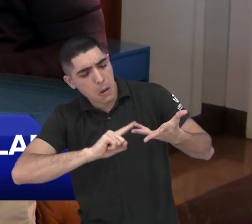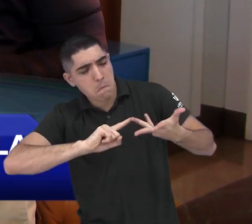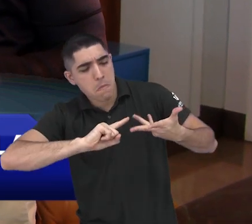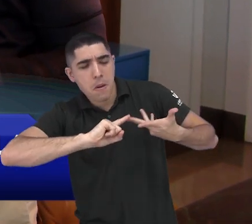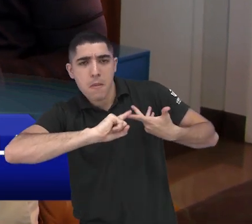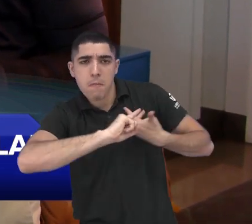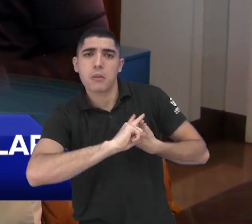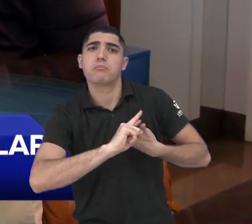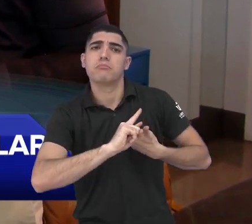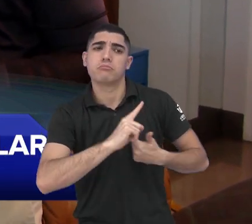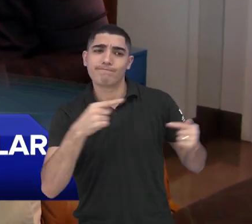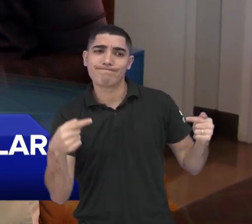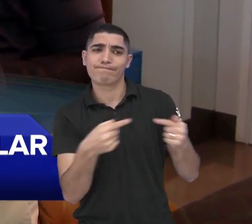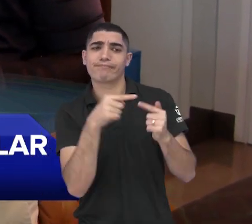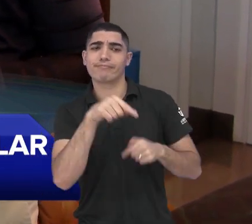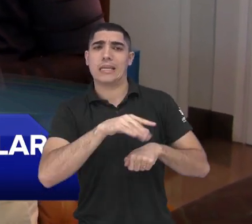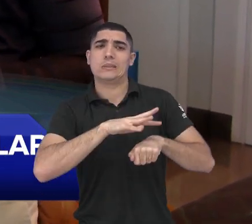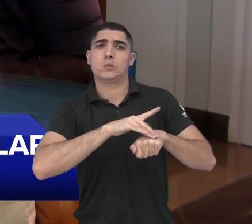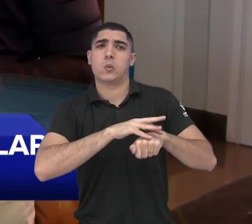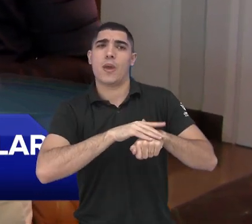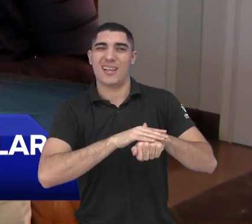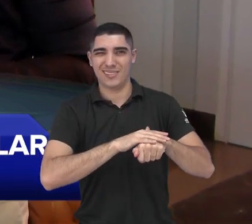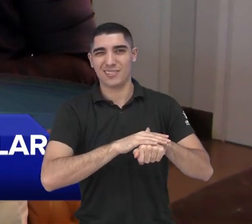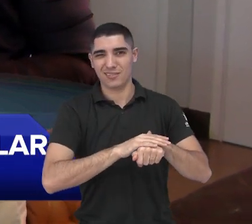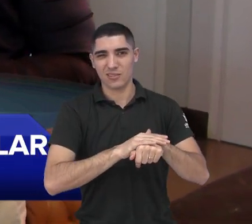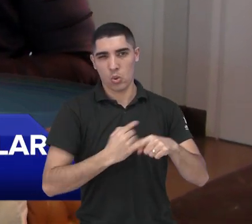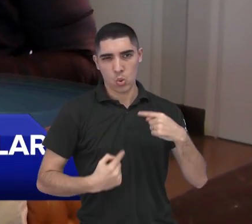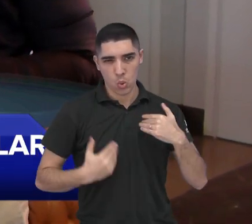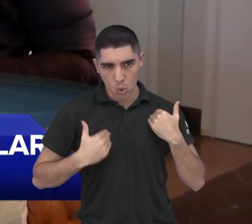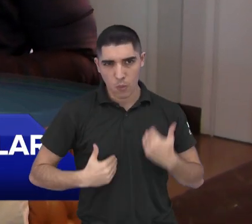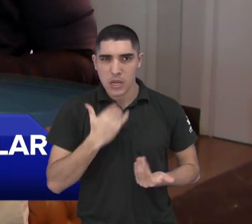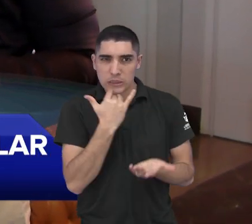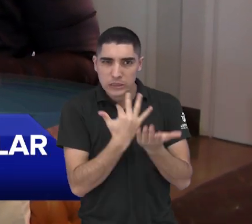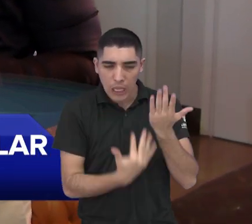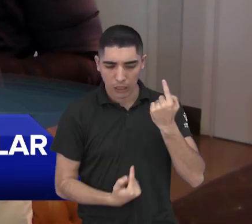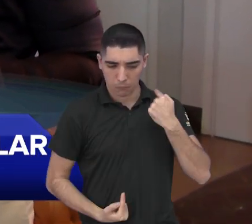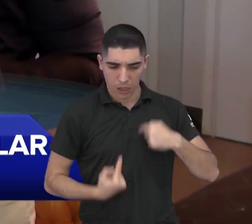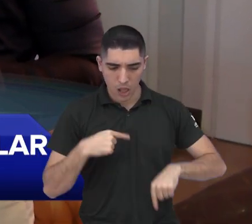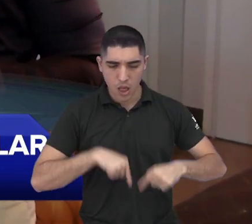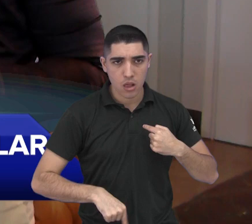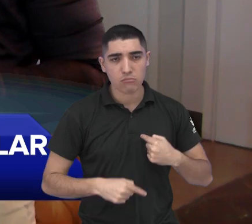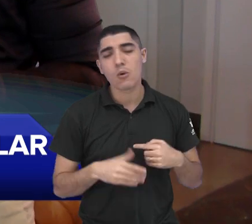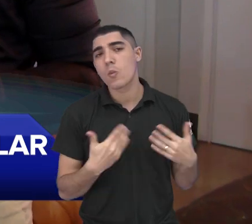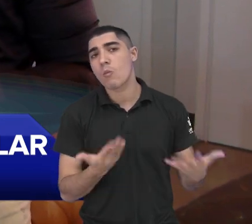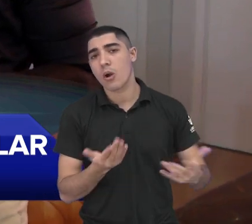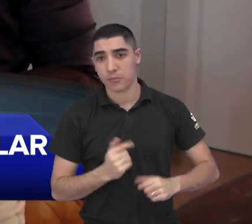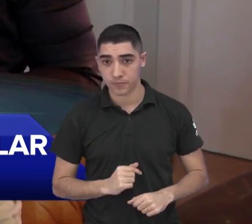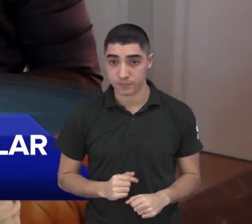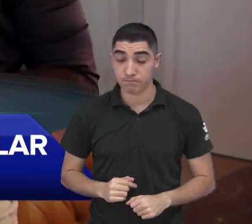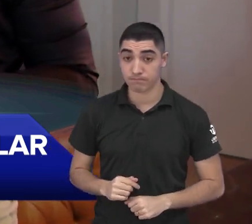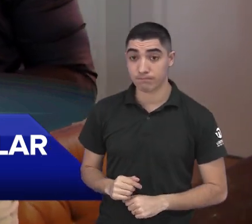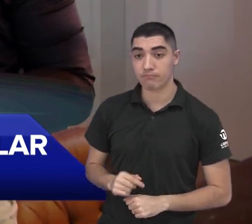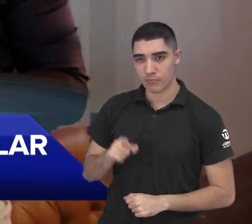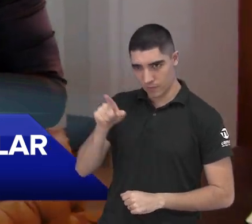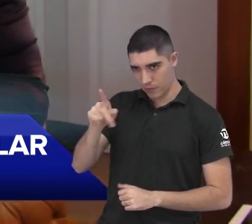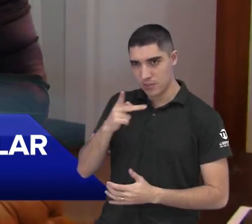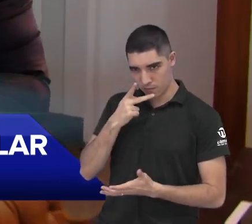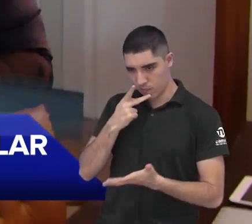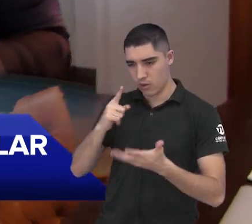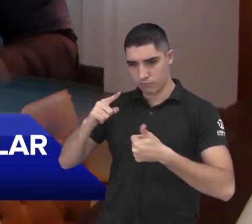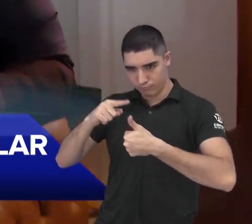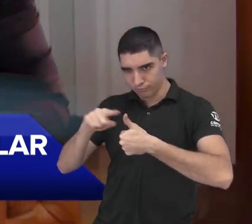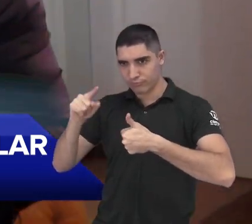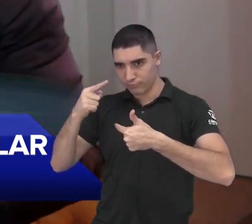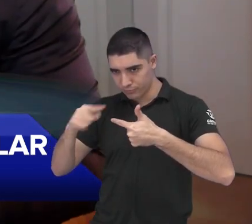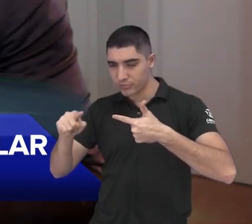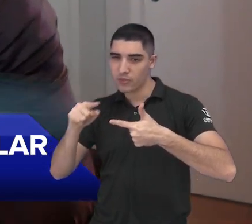outros diagnósticos compõem essas doenças, esse grupo de doenças que estão mais próximos da gente, de alguma forma? Então, todas